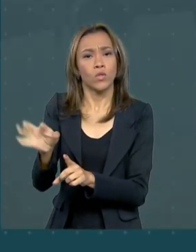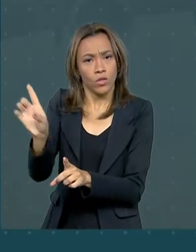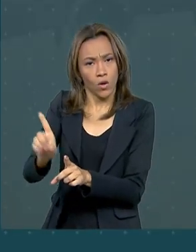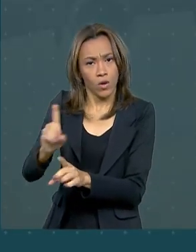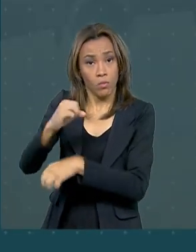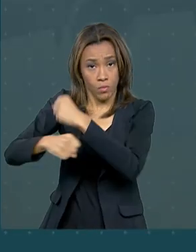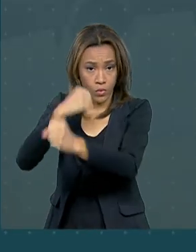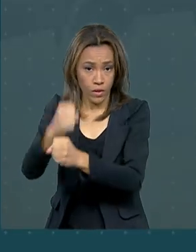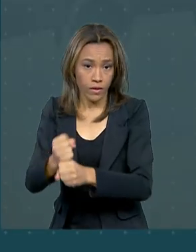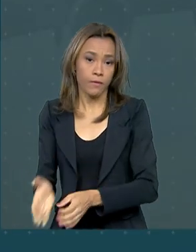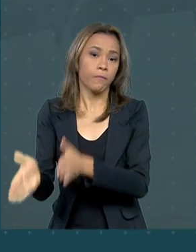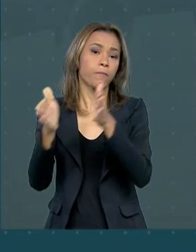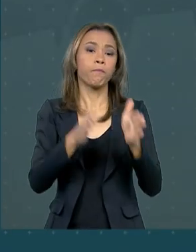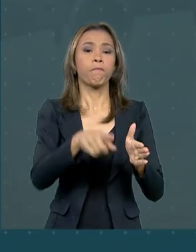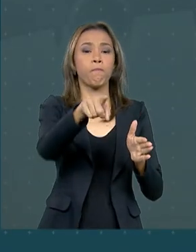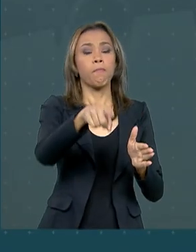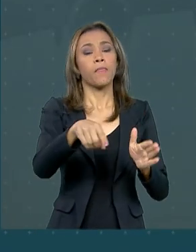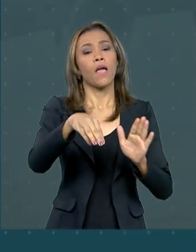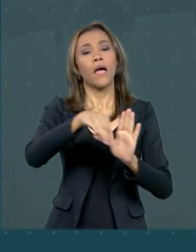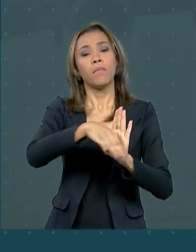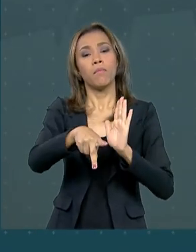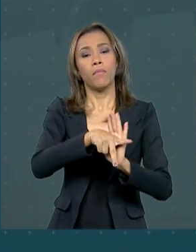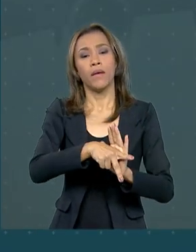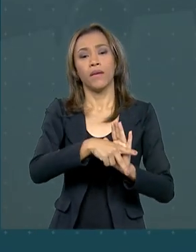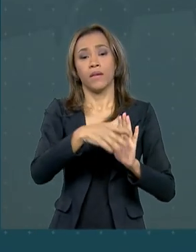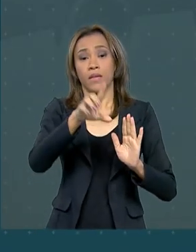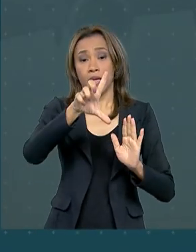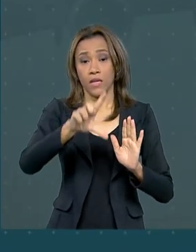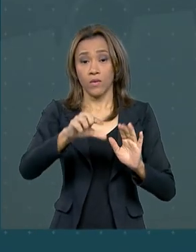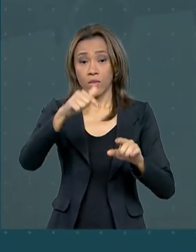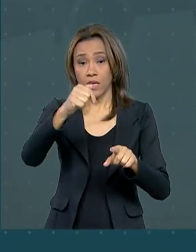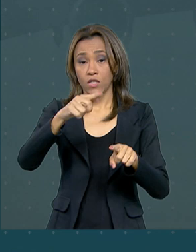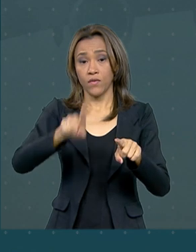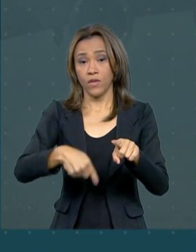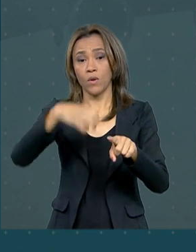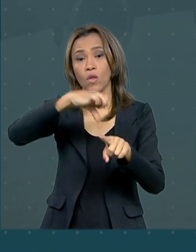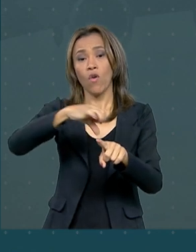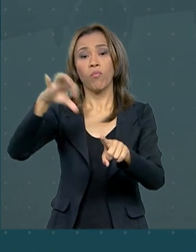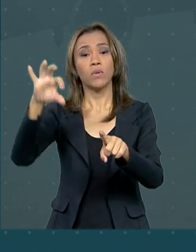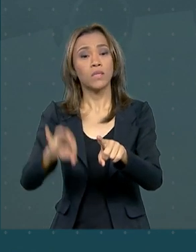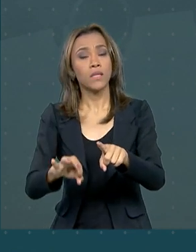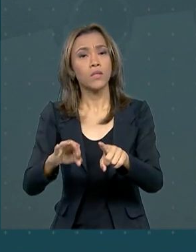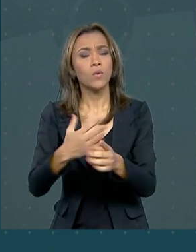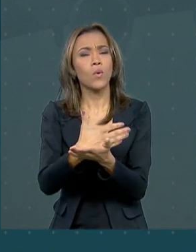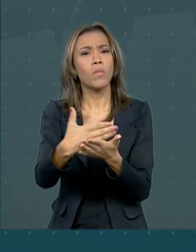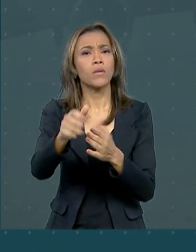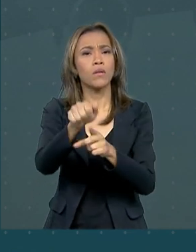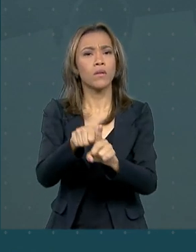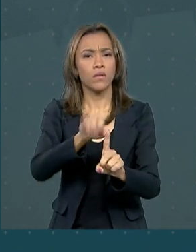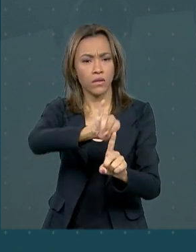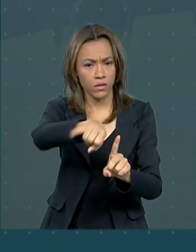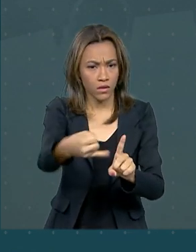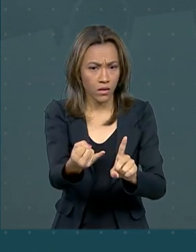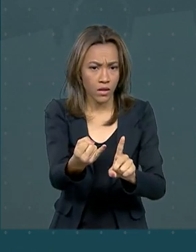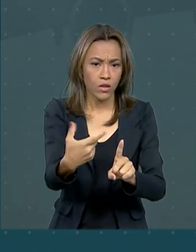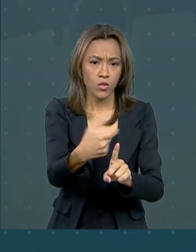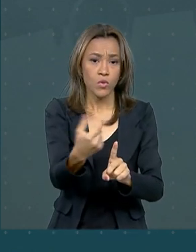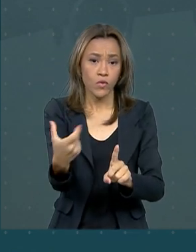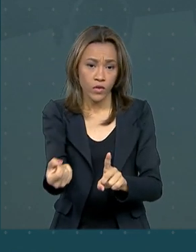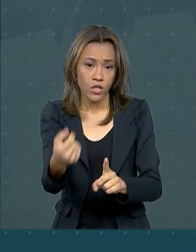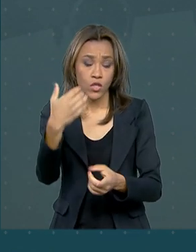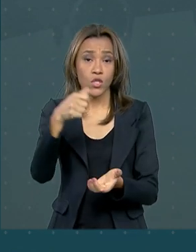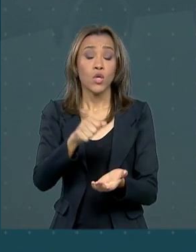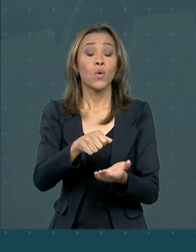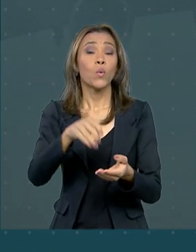provisória também diminui de 25% para 7,9% a partir de janeiro de 2020, o valor do